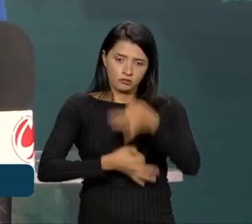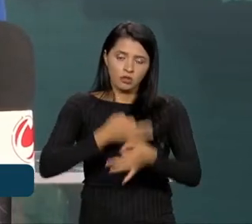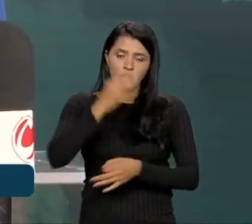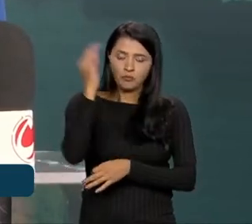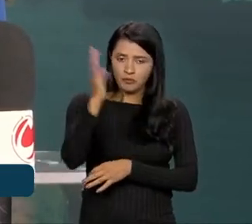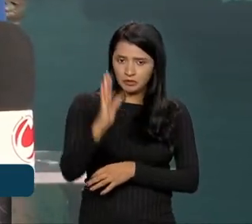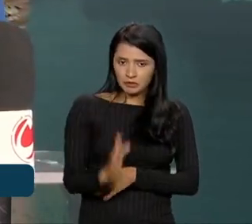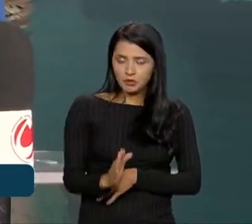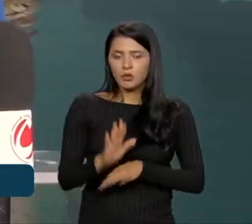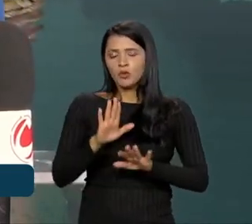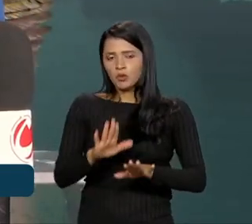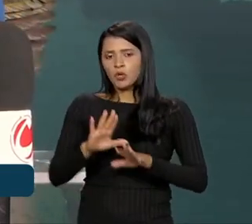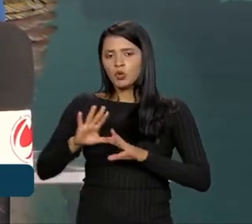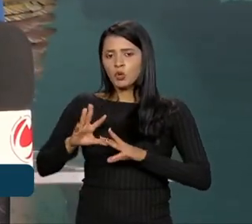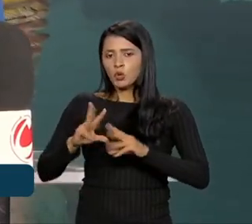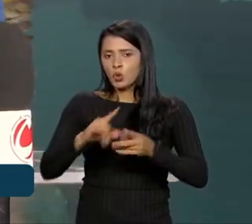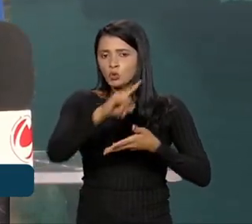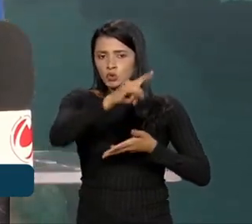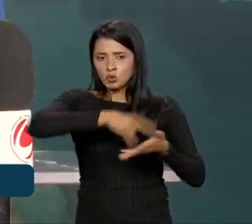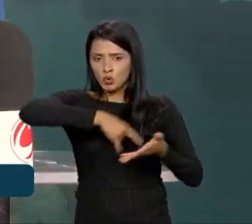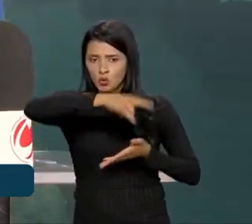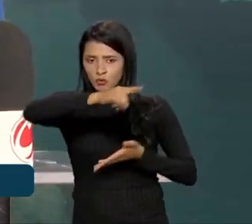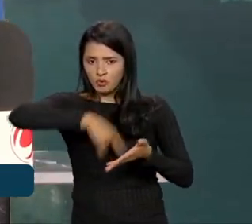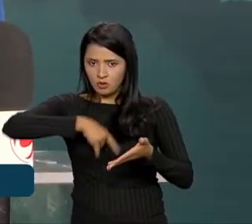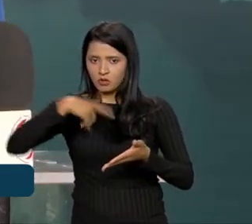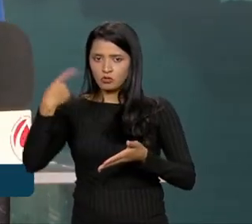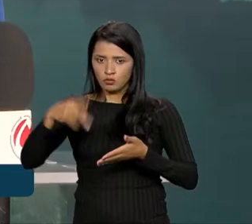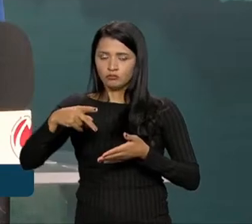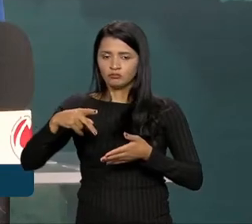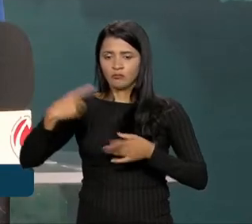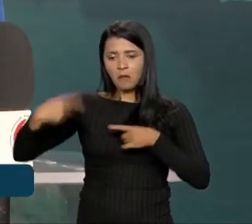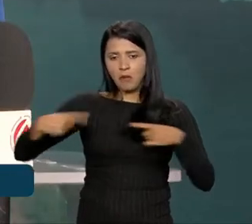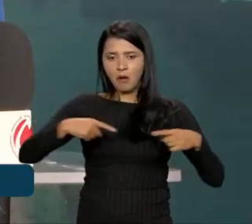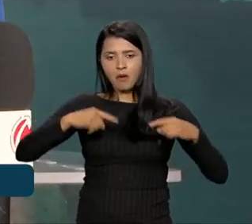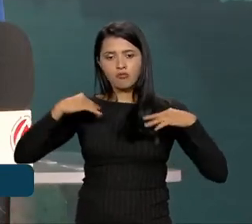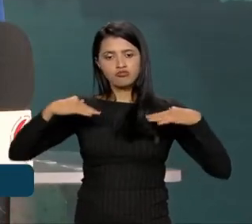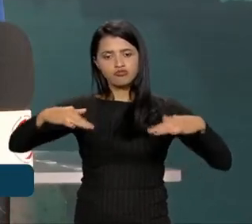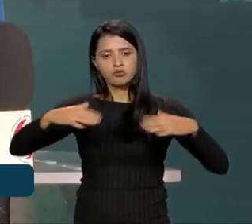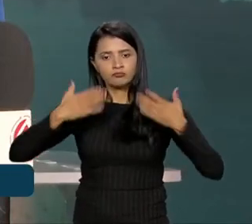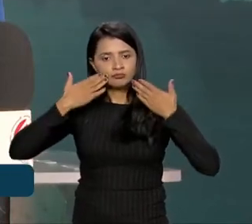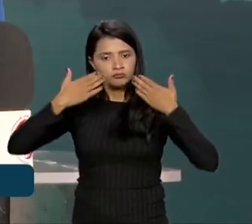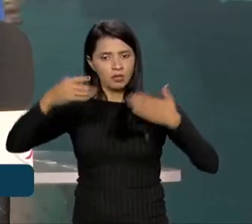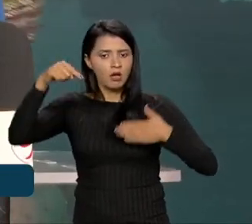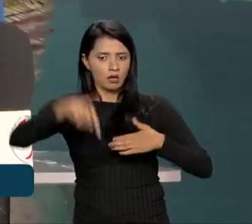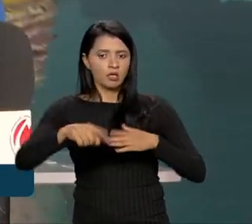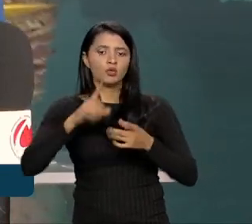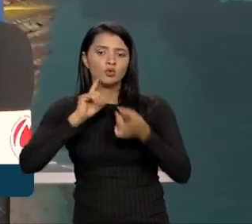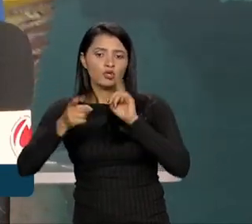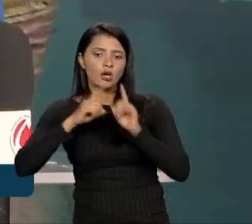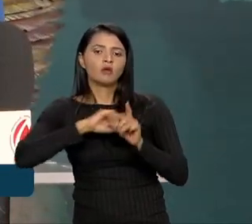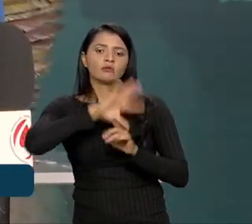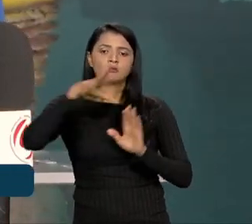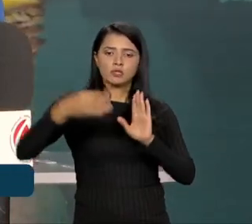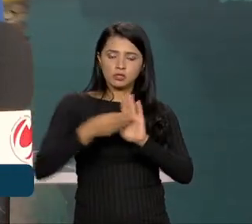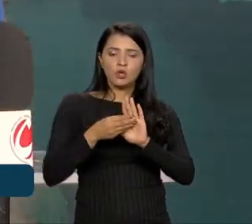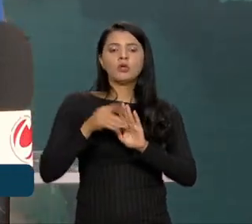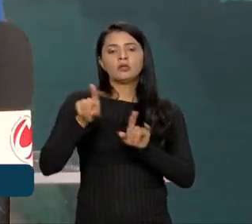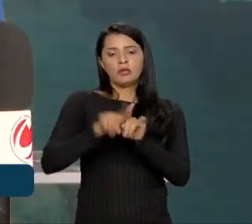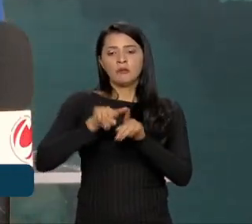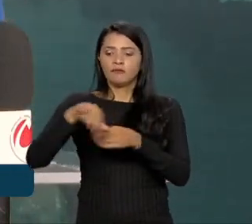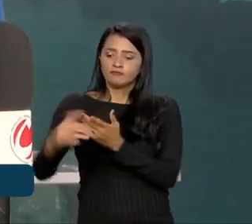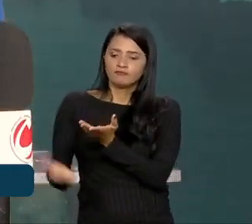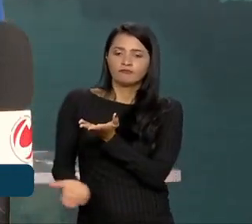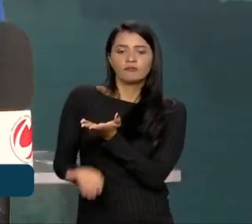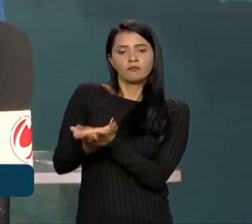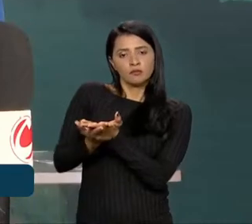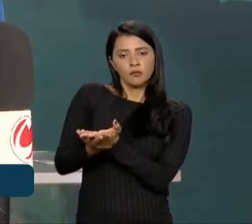é que todos os documentos que sairão das plenárias, aqui dos diálogos amazônicos, serão incorporados também ao